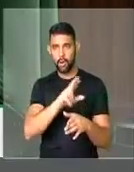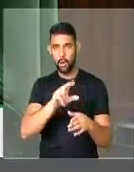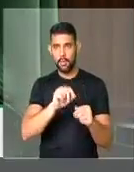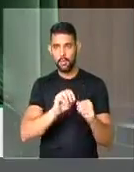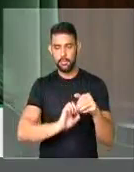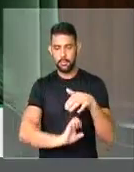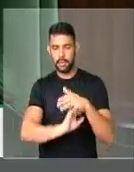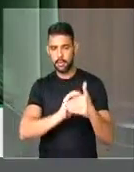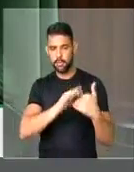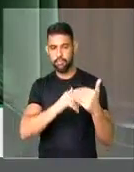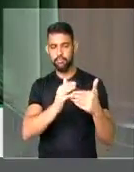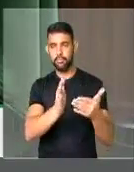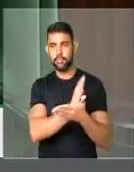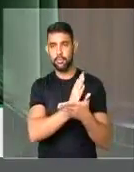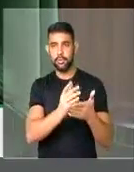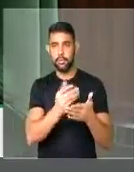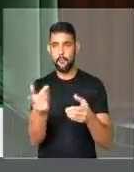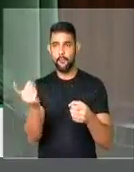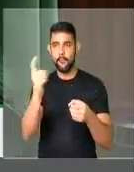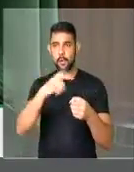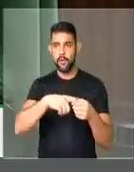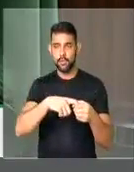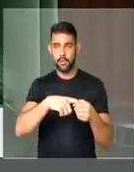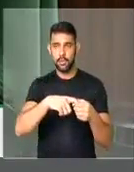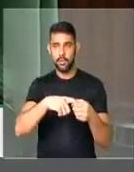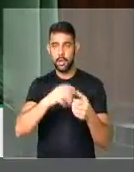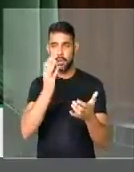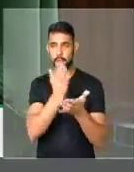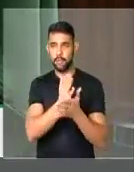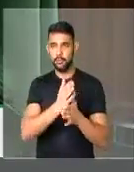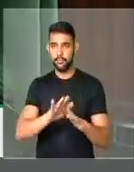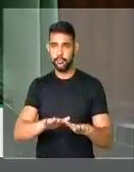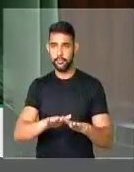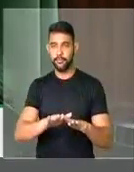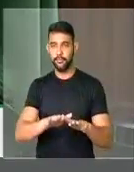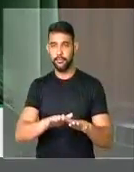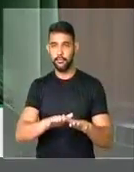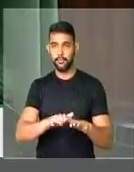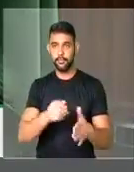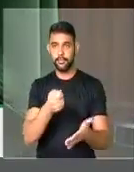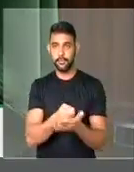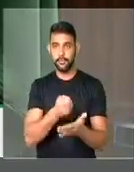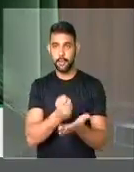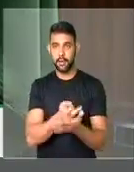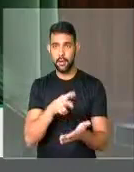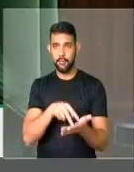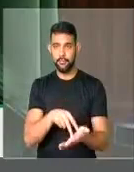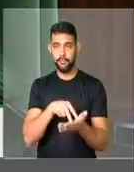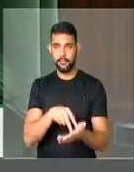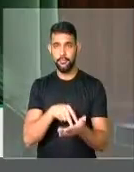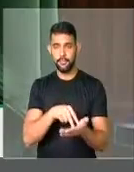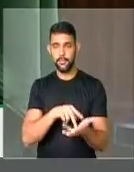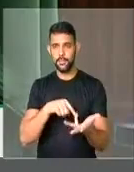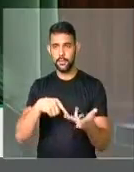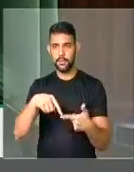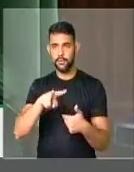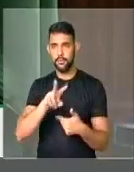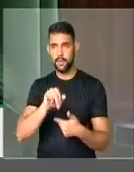desenvolvimento, se volte a destruir a resistência dos